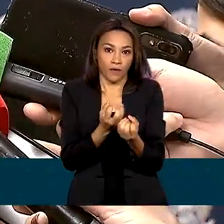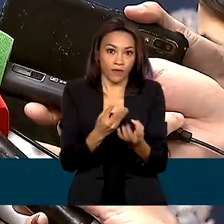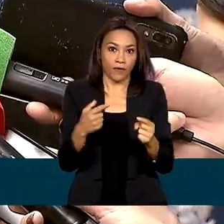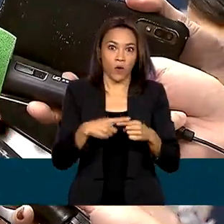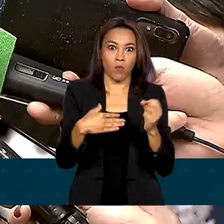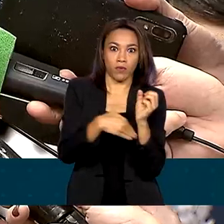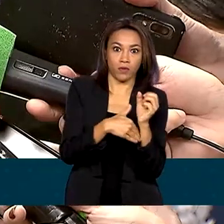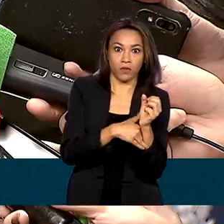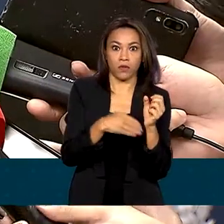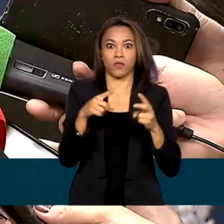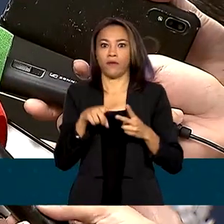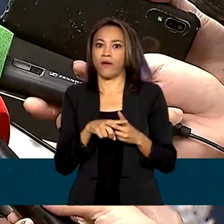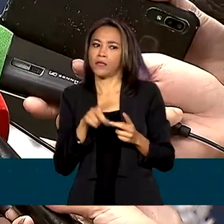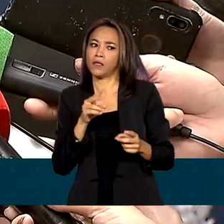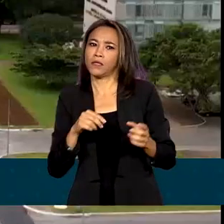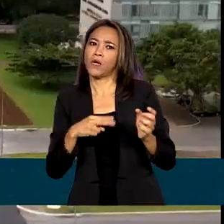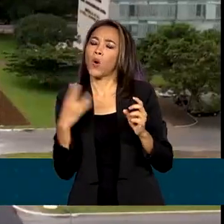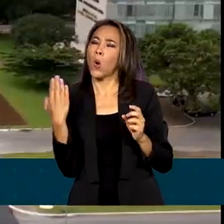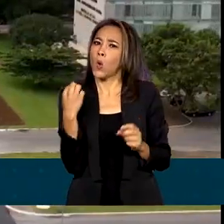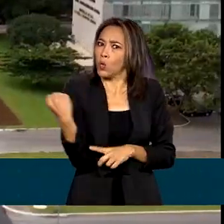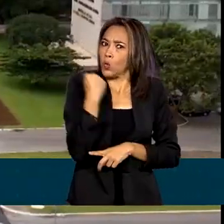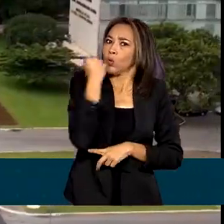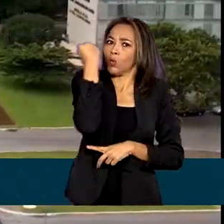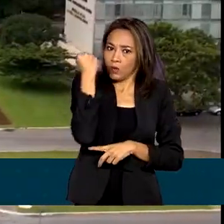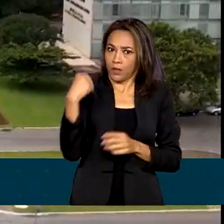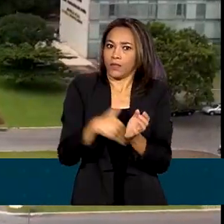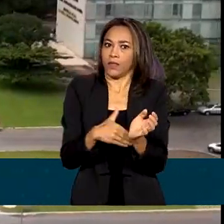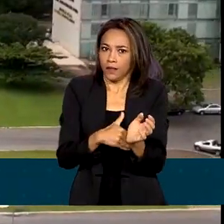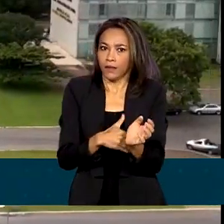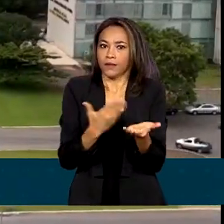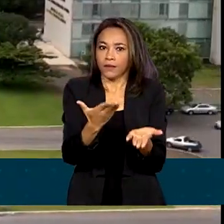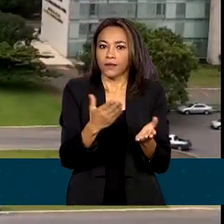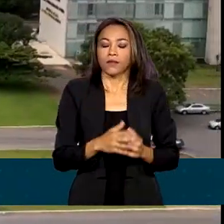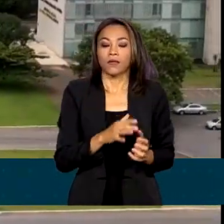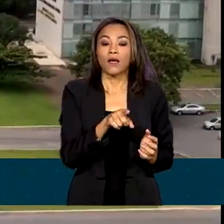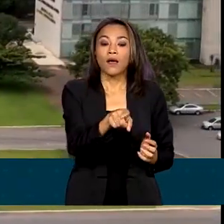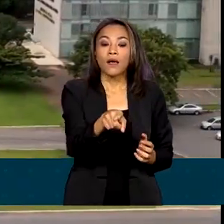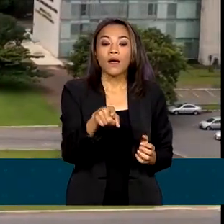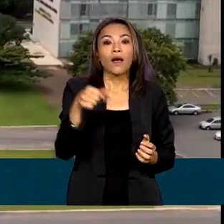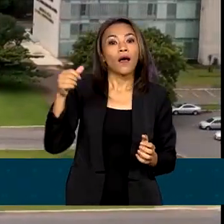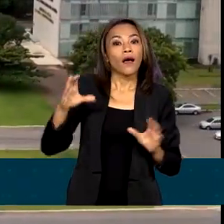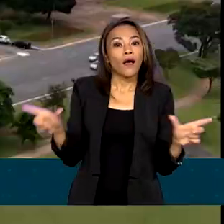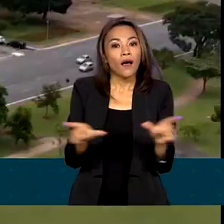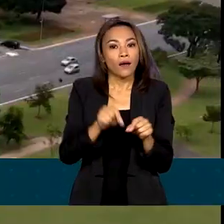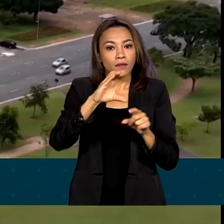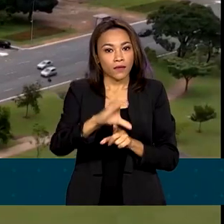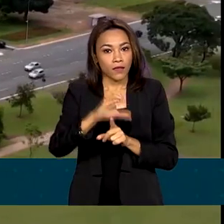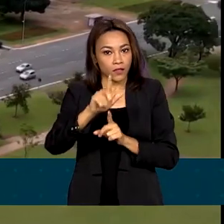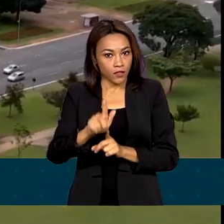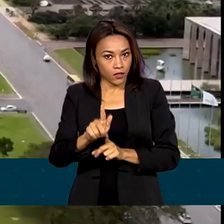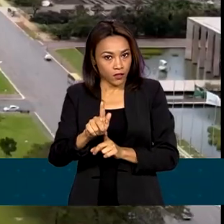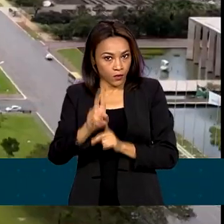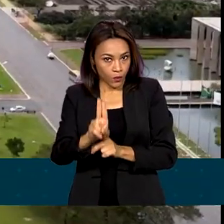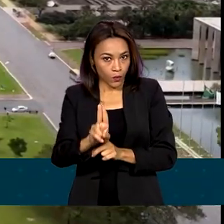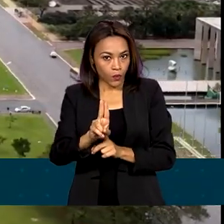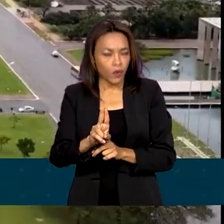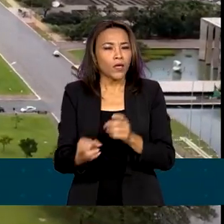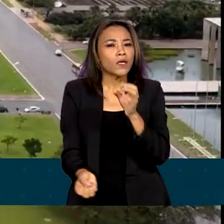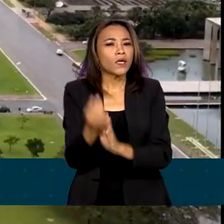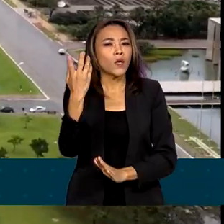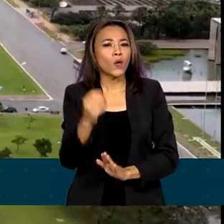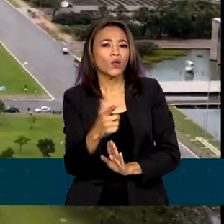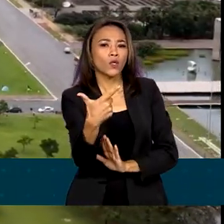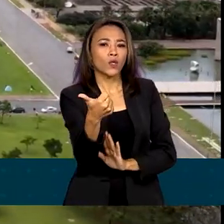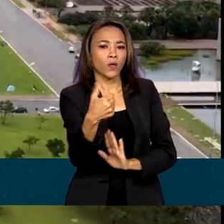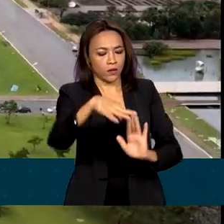reservadas, secretas ou ultra-secretas. A partir da revisão dos sigilos, a CGU produziu 12 diretrizes que vão orientar